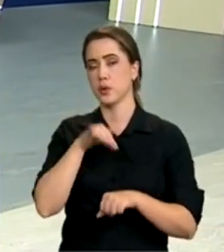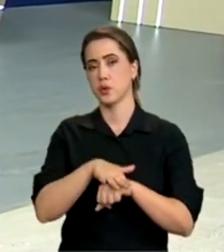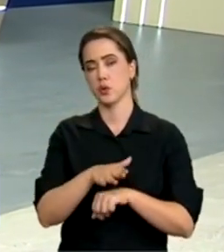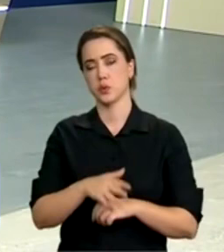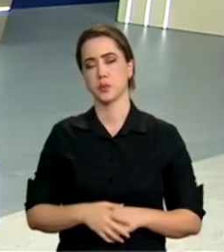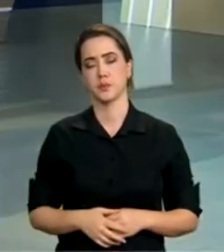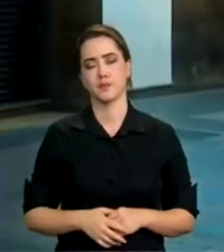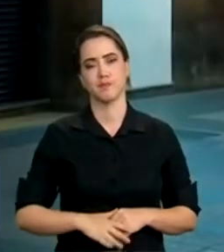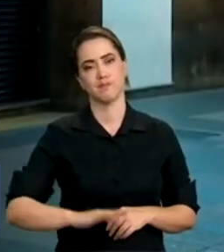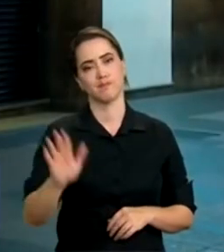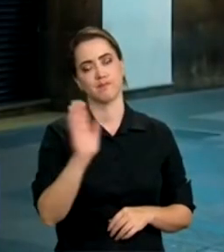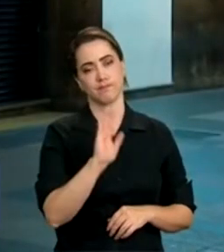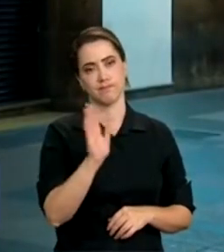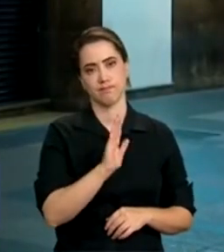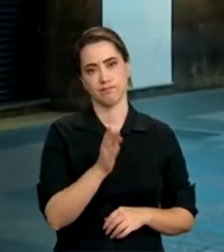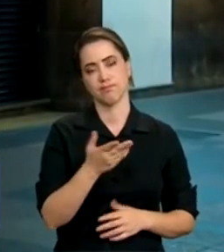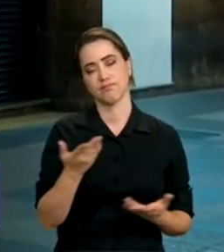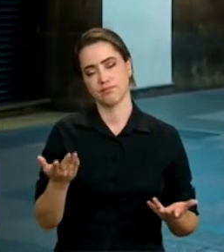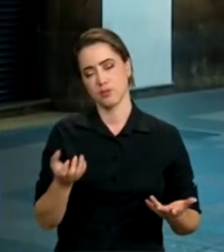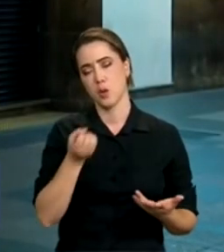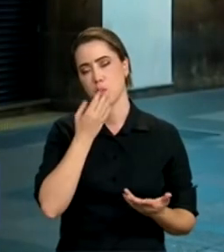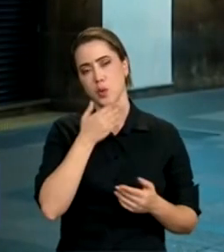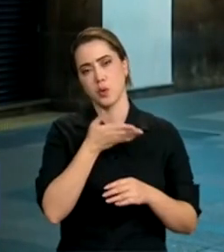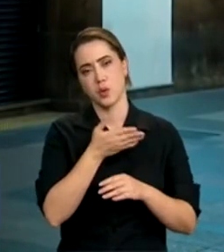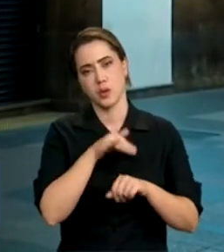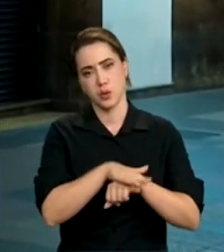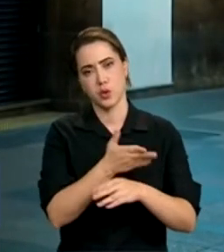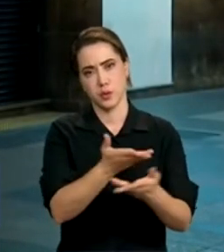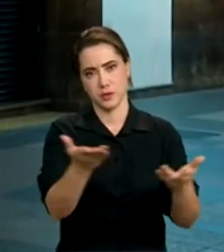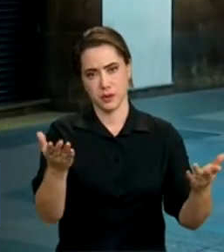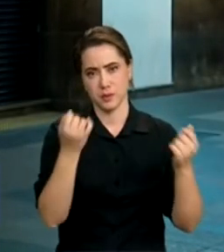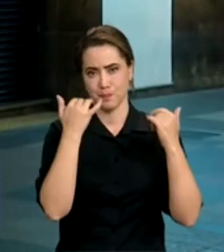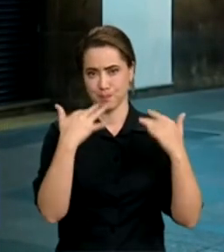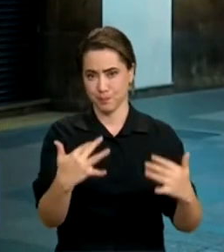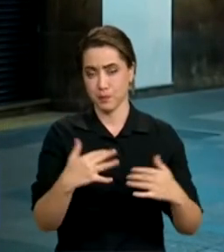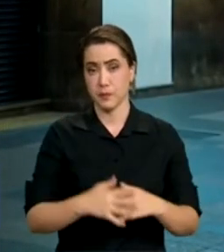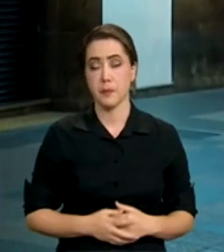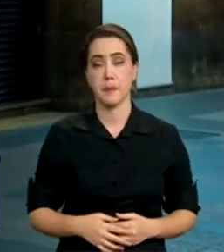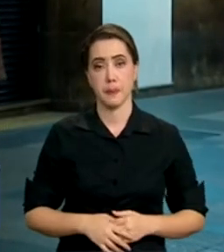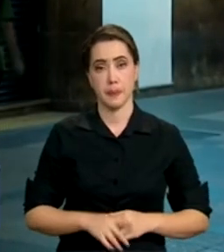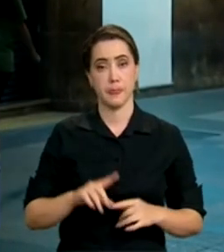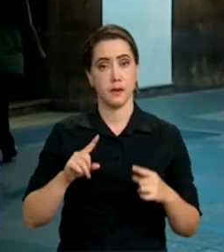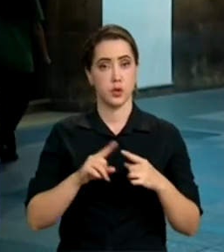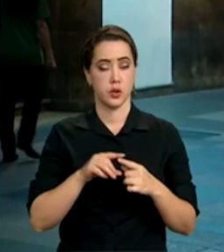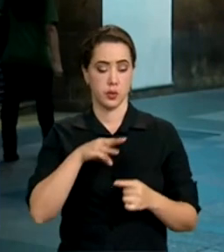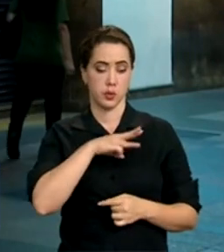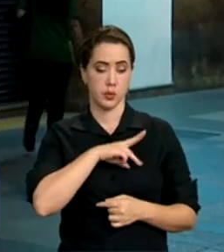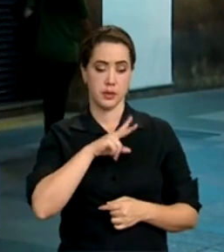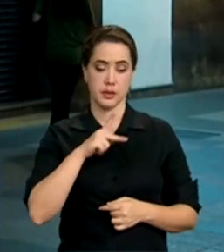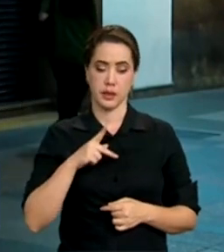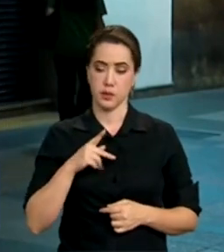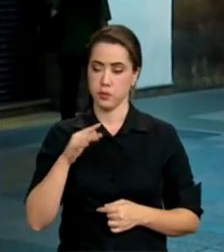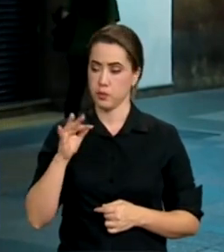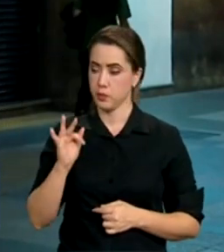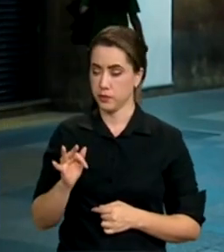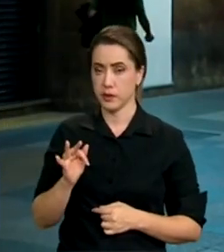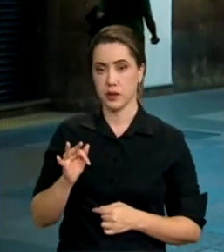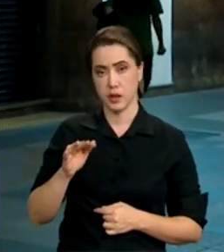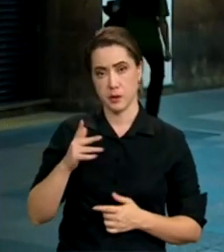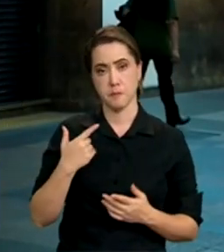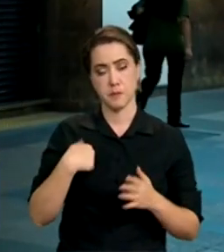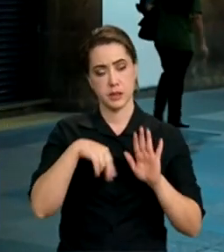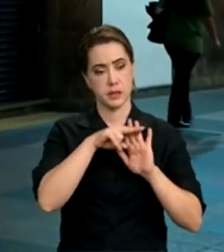Oi Braga Maria, boa noite pra vocês e pra todos. Olha, segundo o Ministério Público Federal, o cumprimento dessas